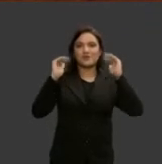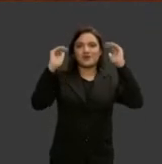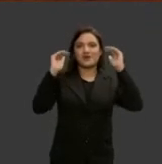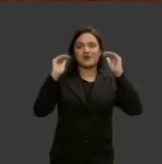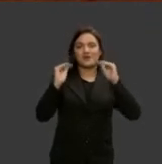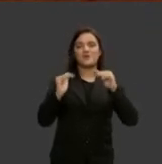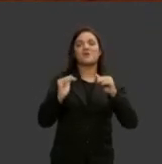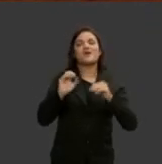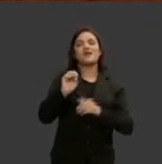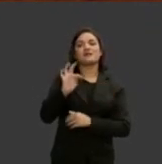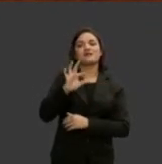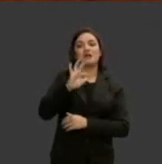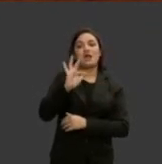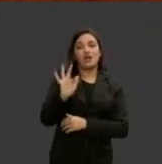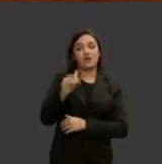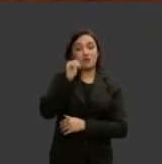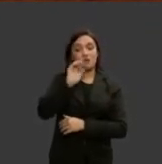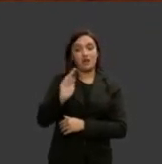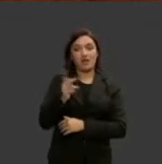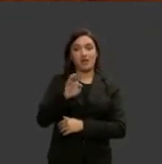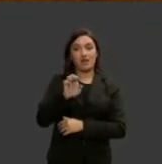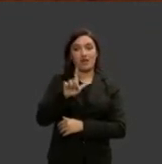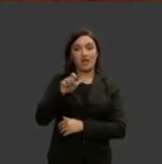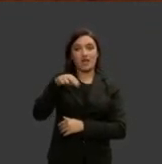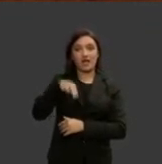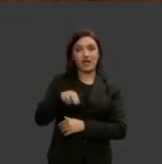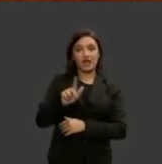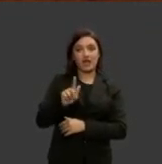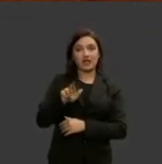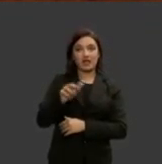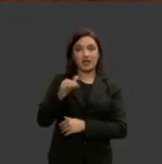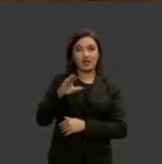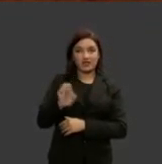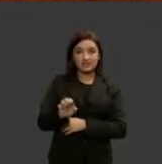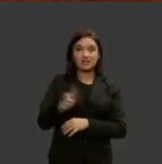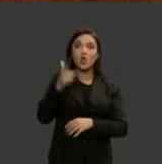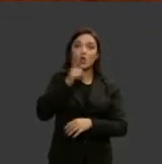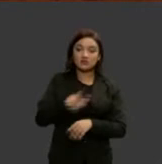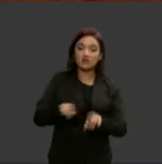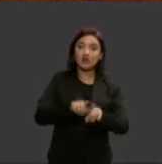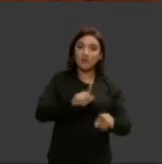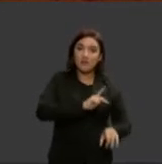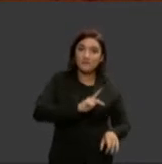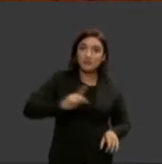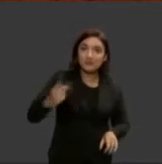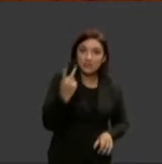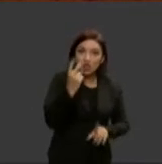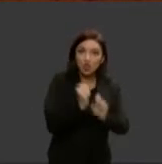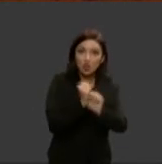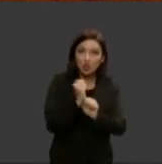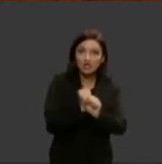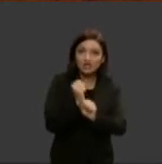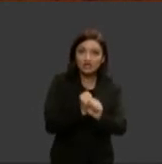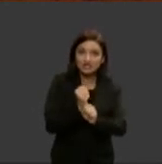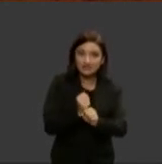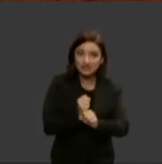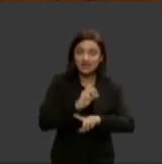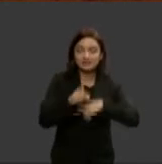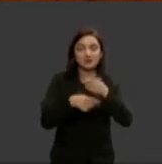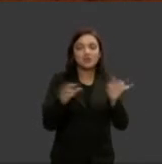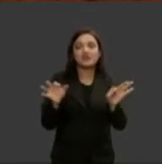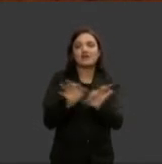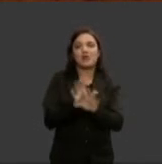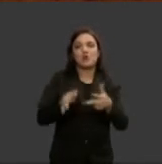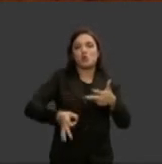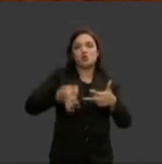Grace que ainda exerceu a presidência do Supremo Tribunal Federal por dois anos antes de encerrar sua indeléve trajetória no